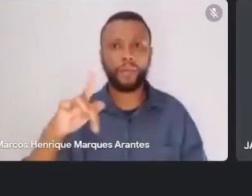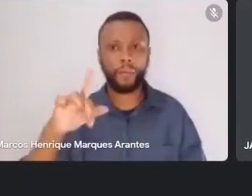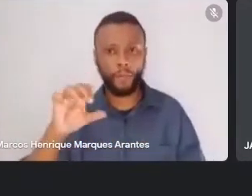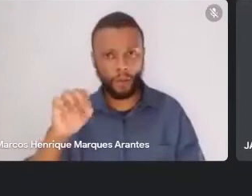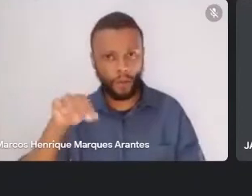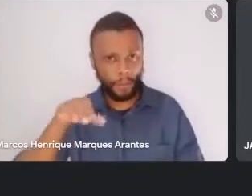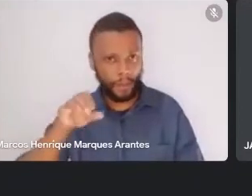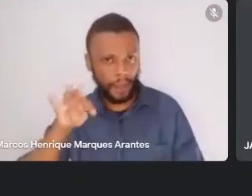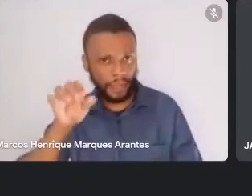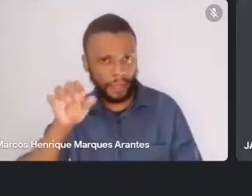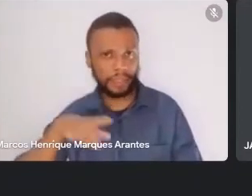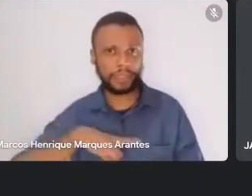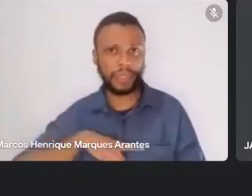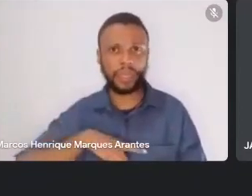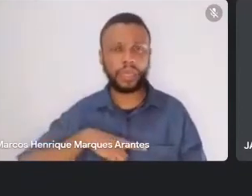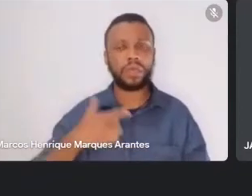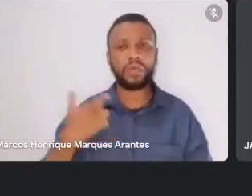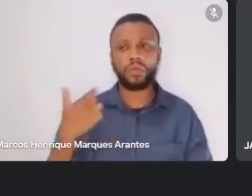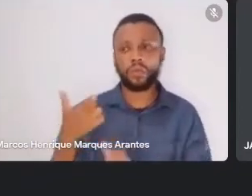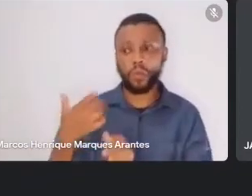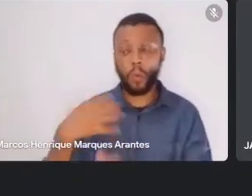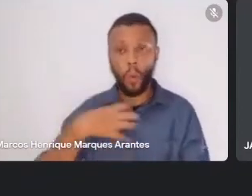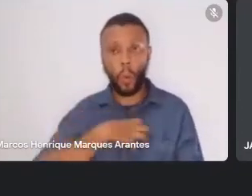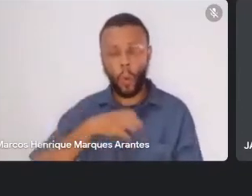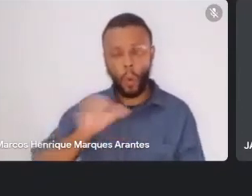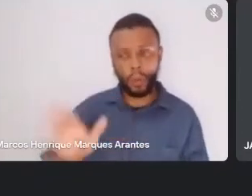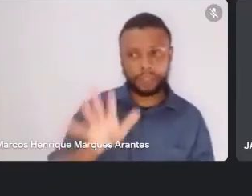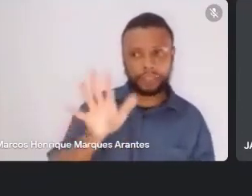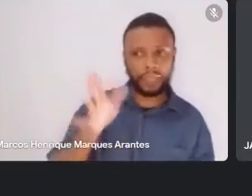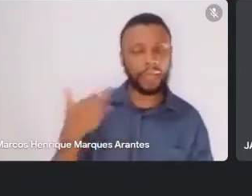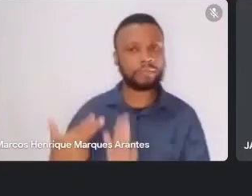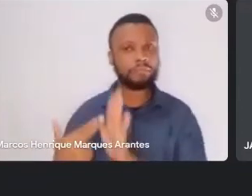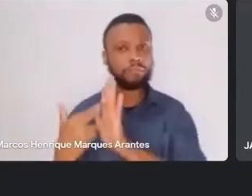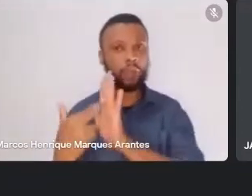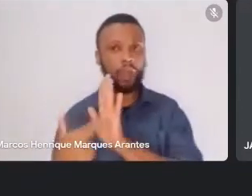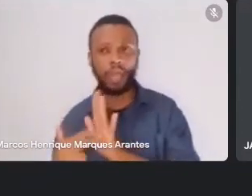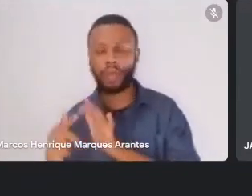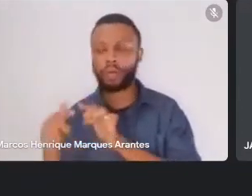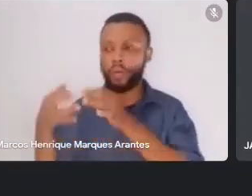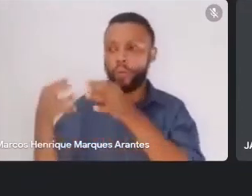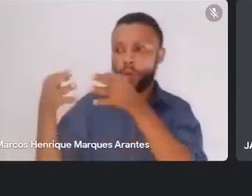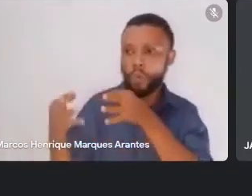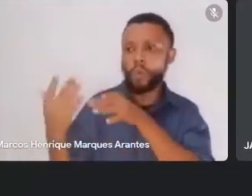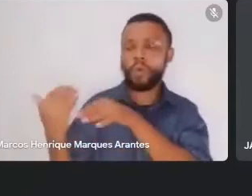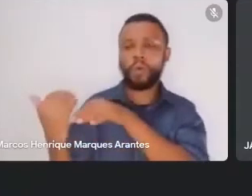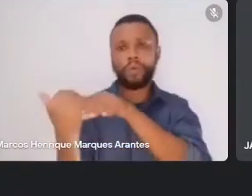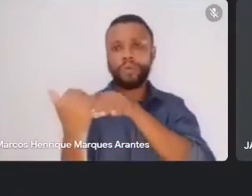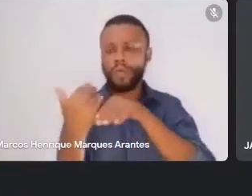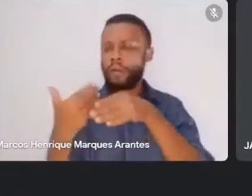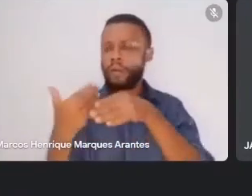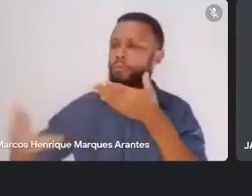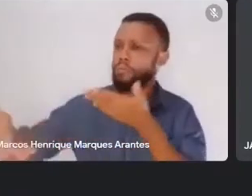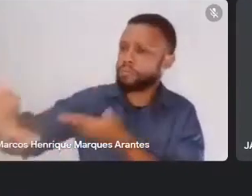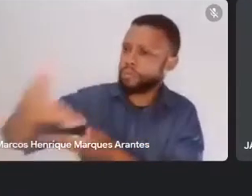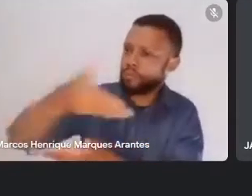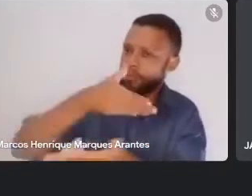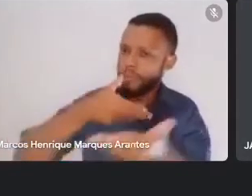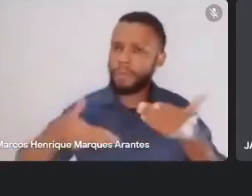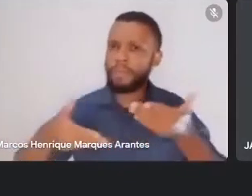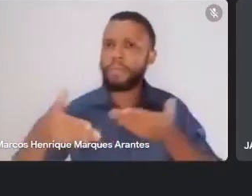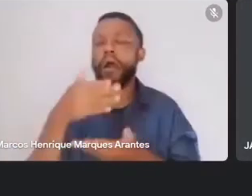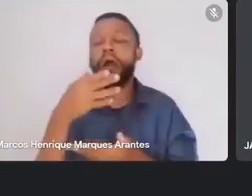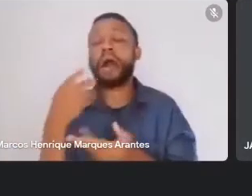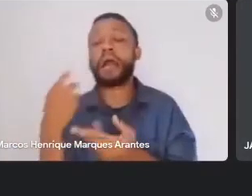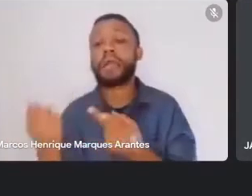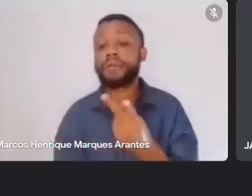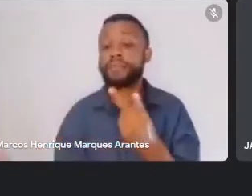de ser, assim, bem ocidental, universal, e ao mesmo tempo